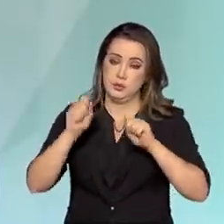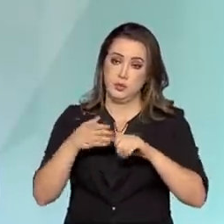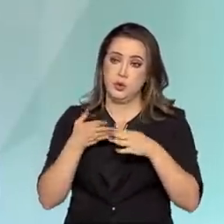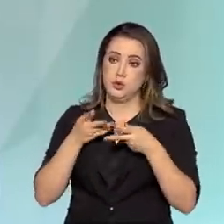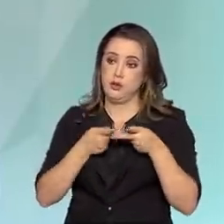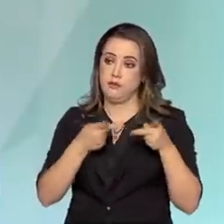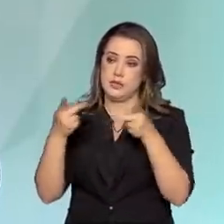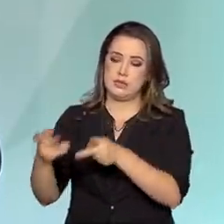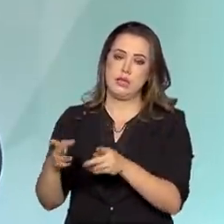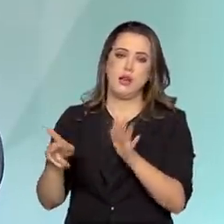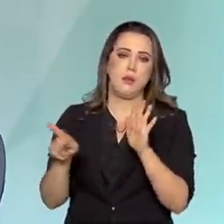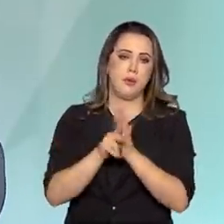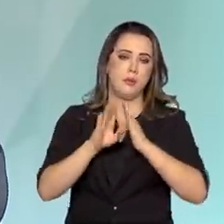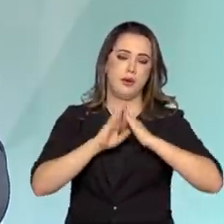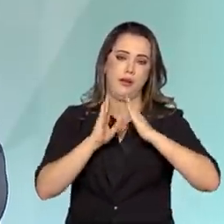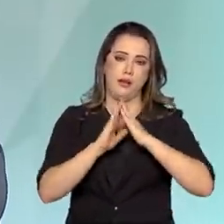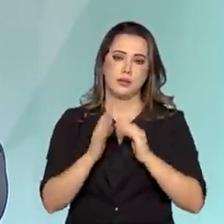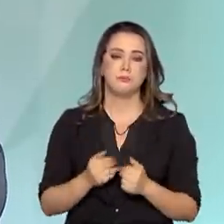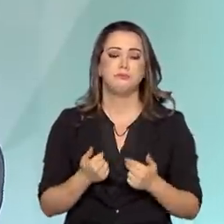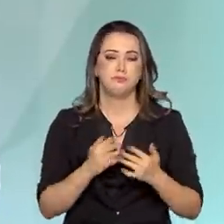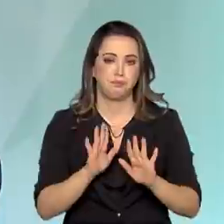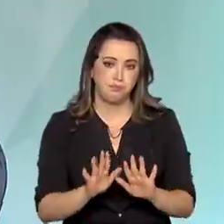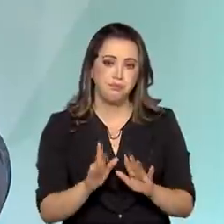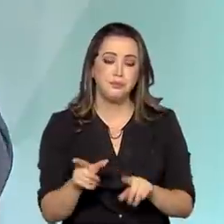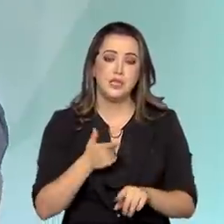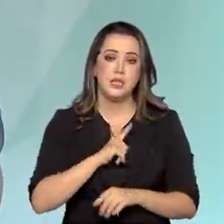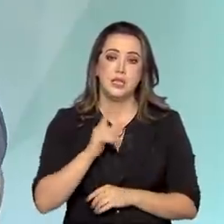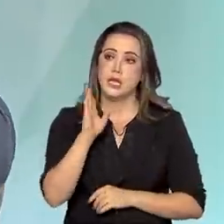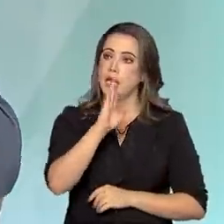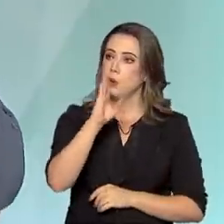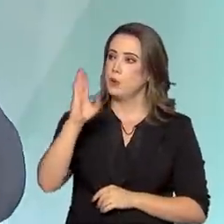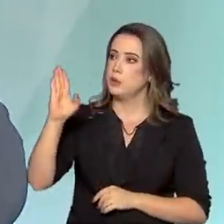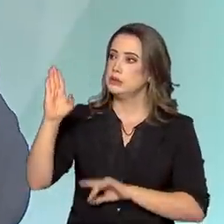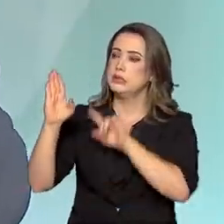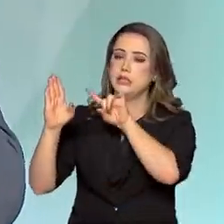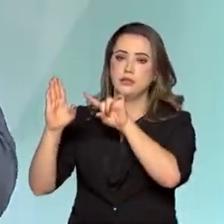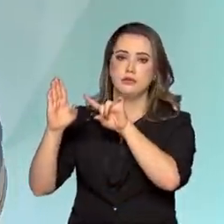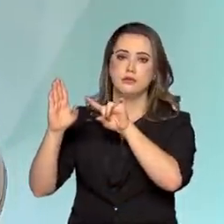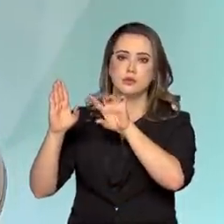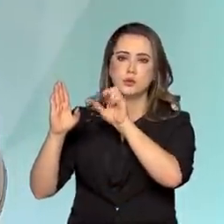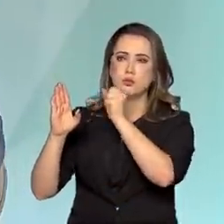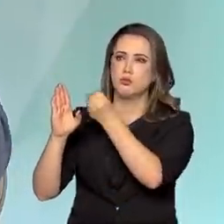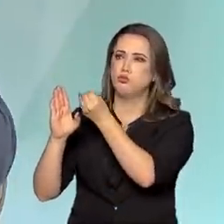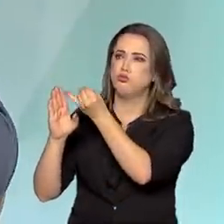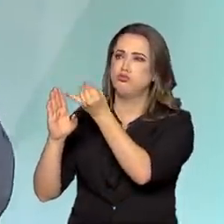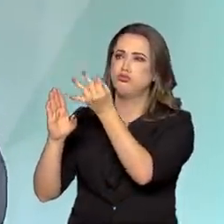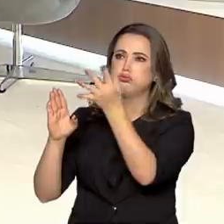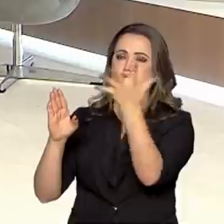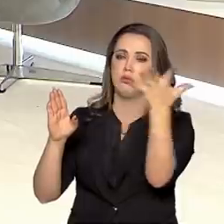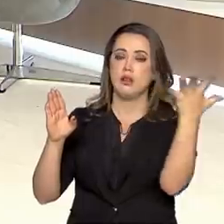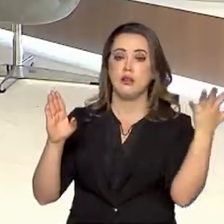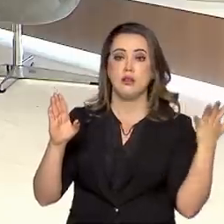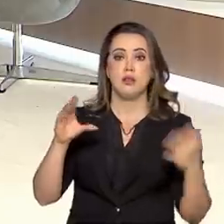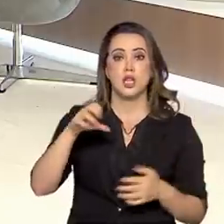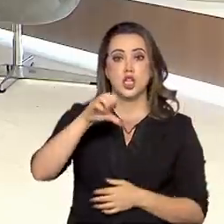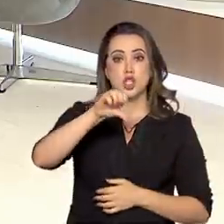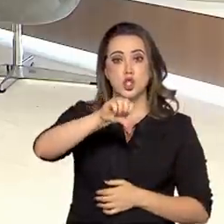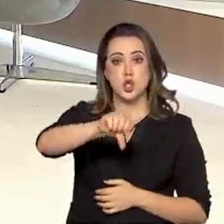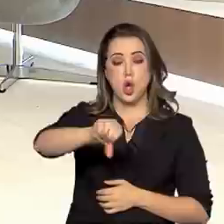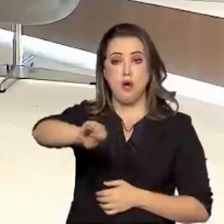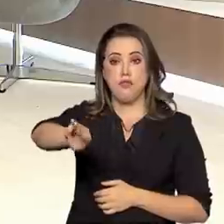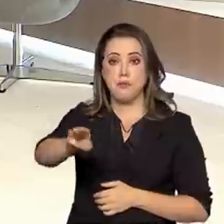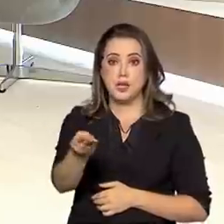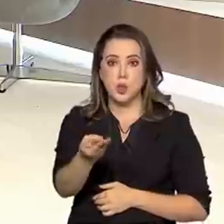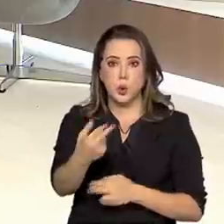Quanto também ao acervo disponibilizado, a gente imagina, é uma selva, né? É um acervo imensurável. São mais de 9 milhões de